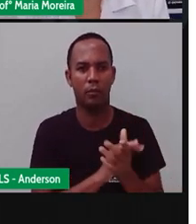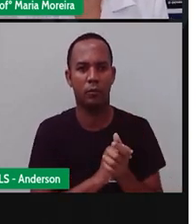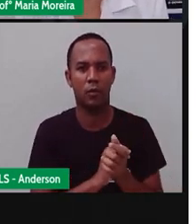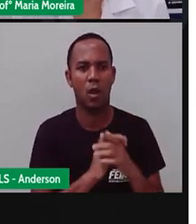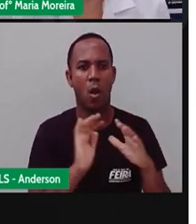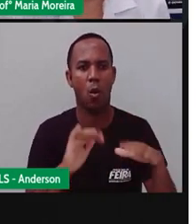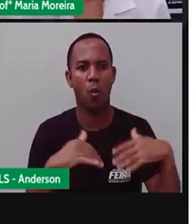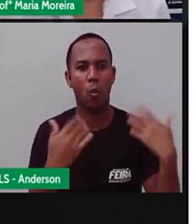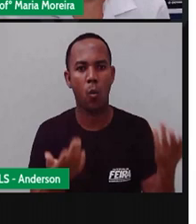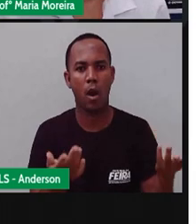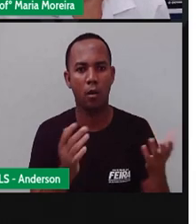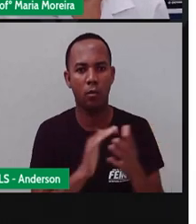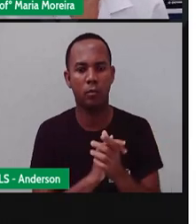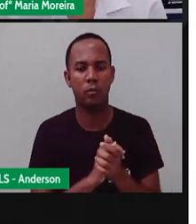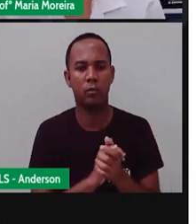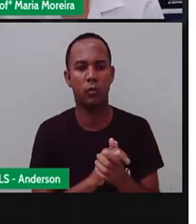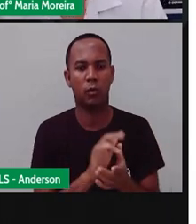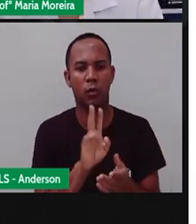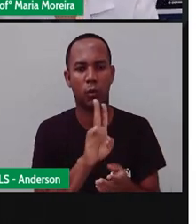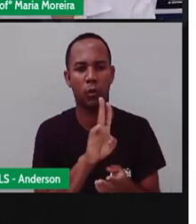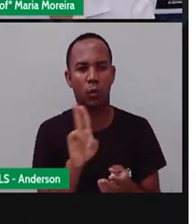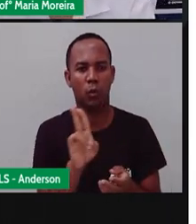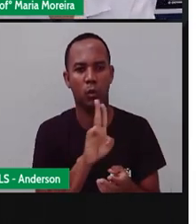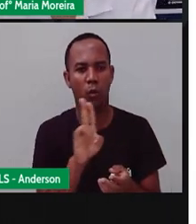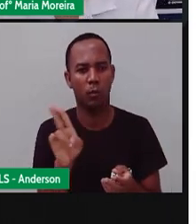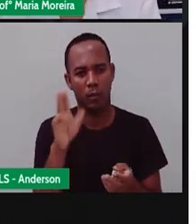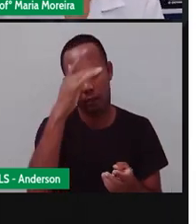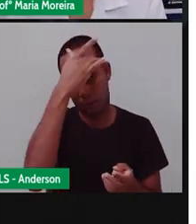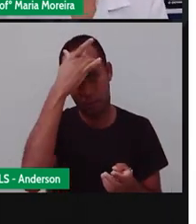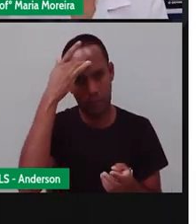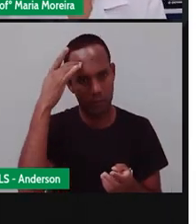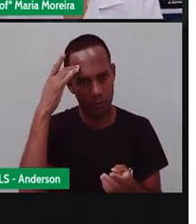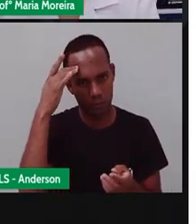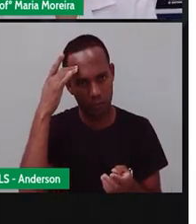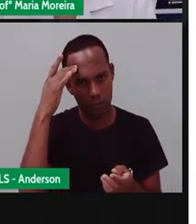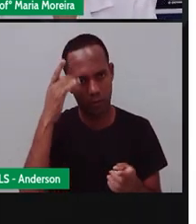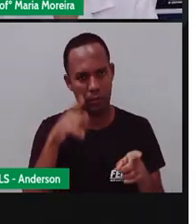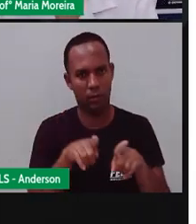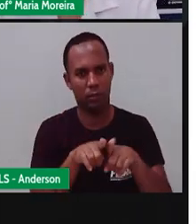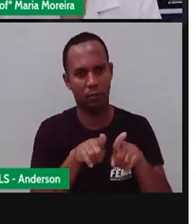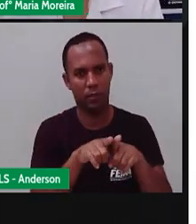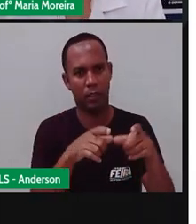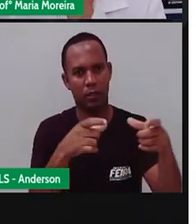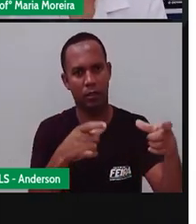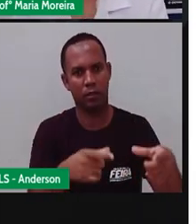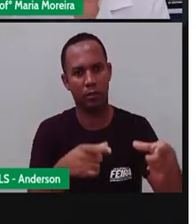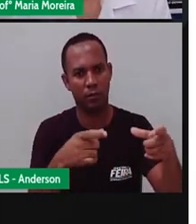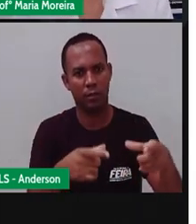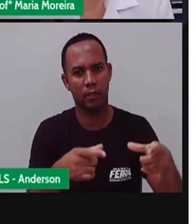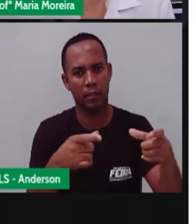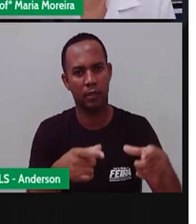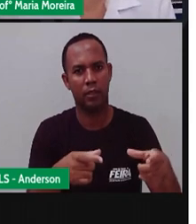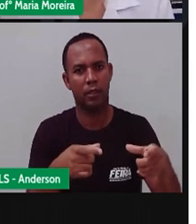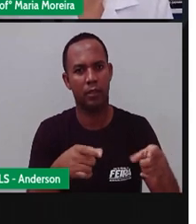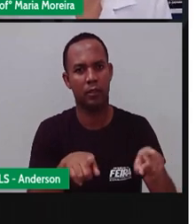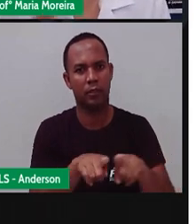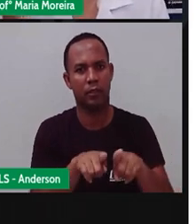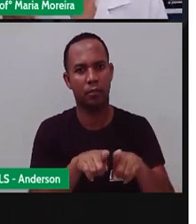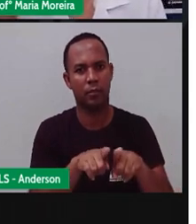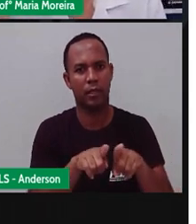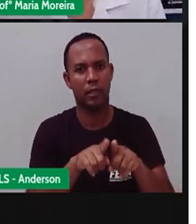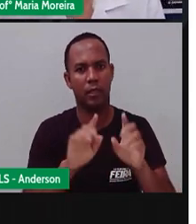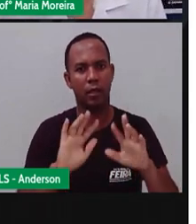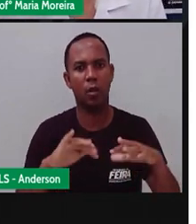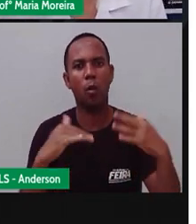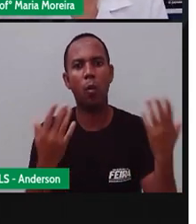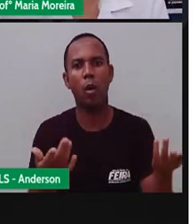Qual é substantivo próprio? É o nome de pessoas, nome de lugares, não é isso? Qual é o nome